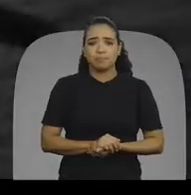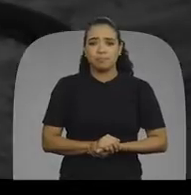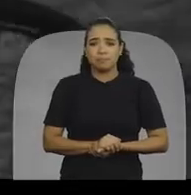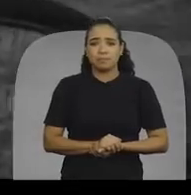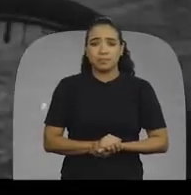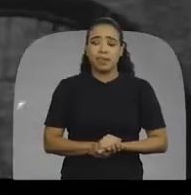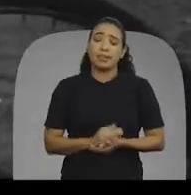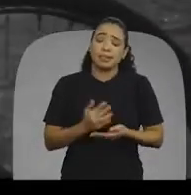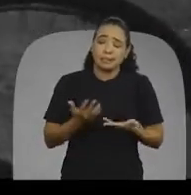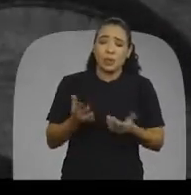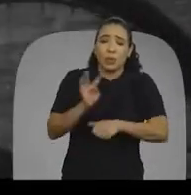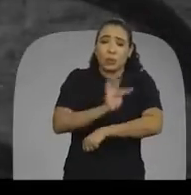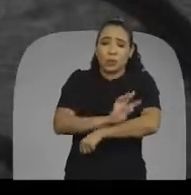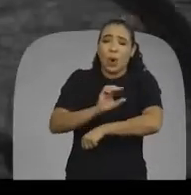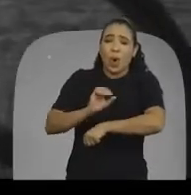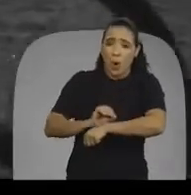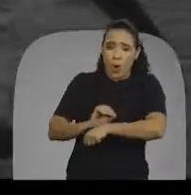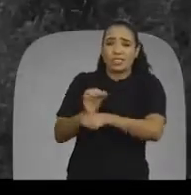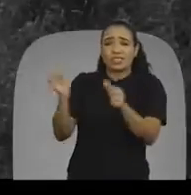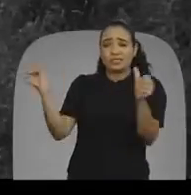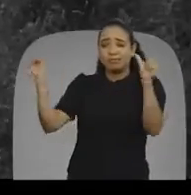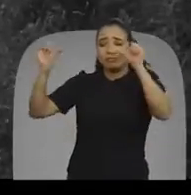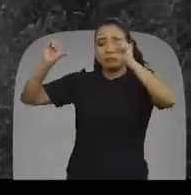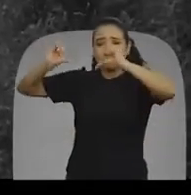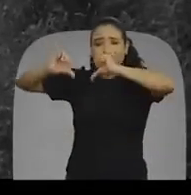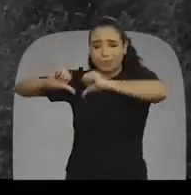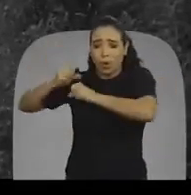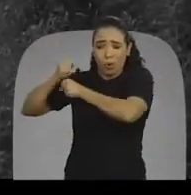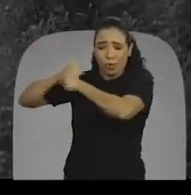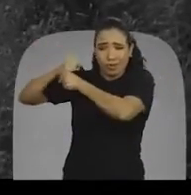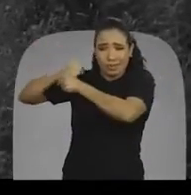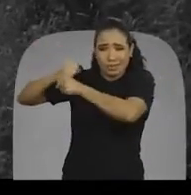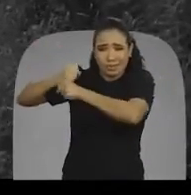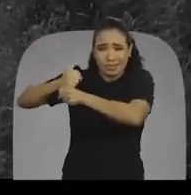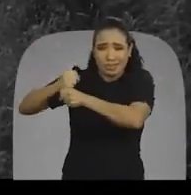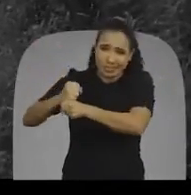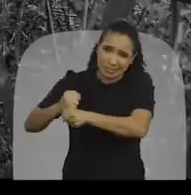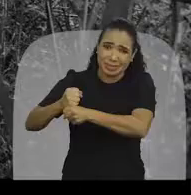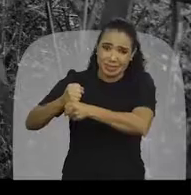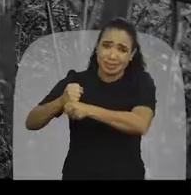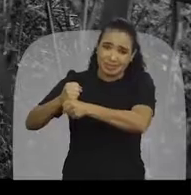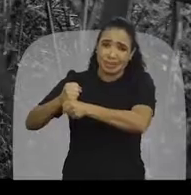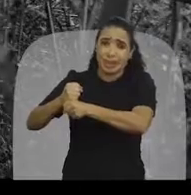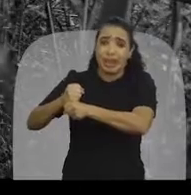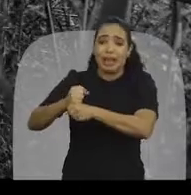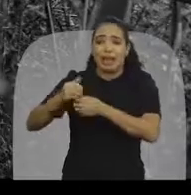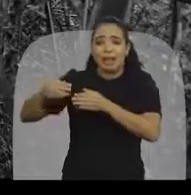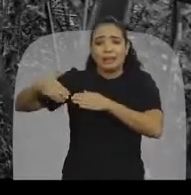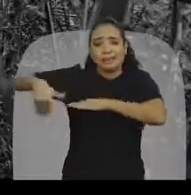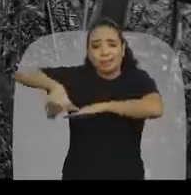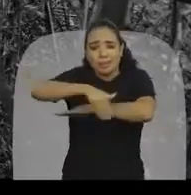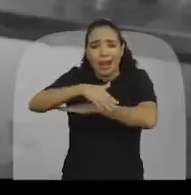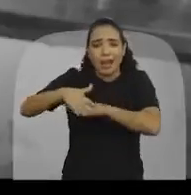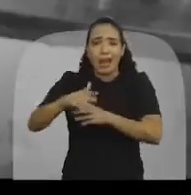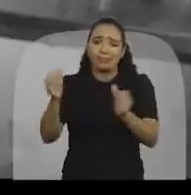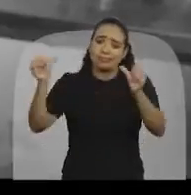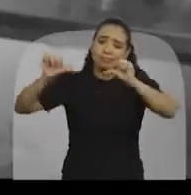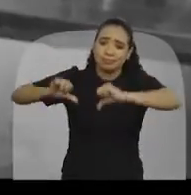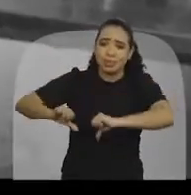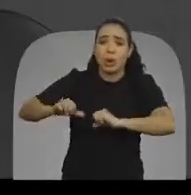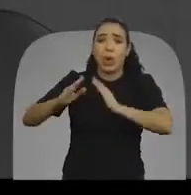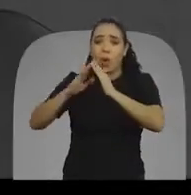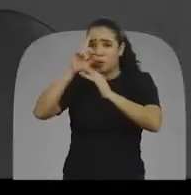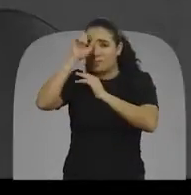Foi assim que o Tocantins viveu seus últimos anos. Muita coisa andou para trás nesse tempo. Nossas estradas, nossos hospitais,